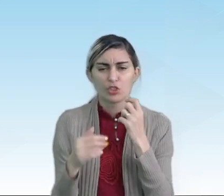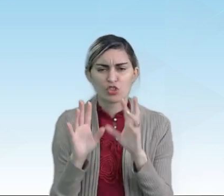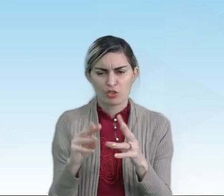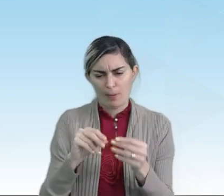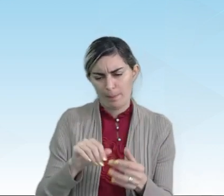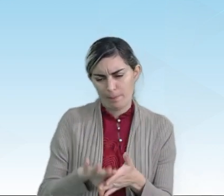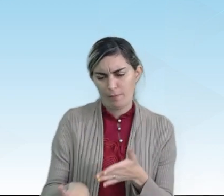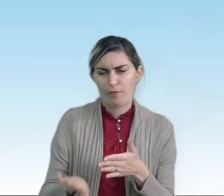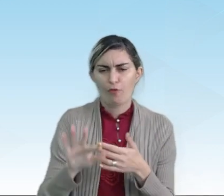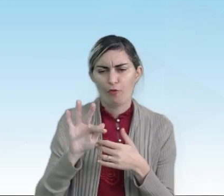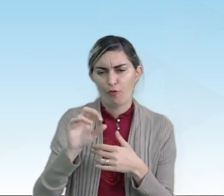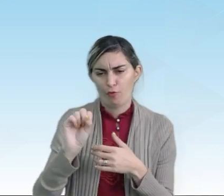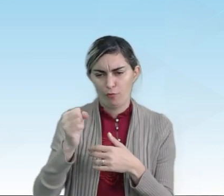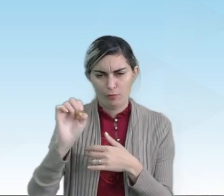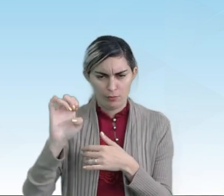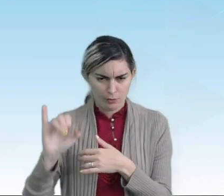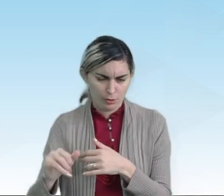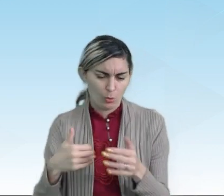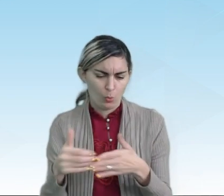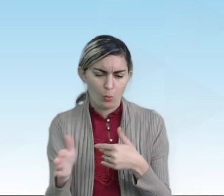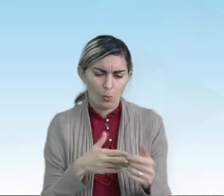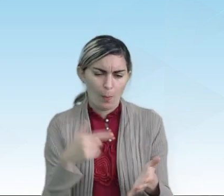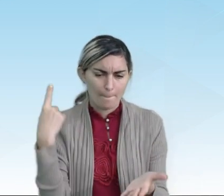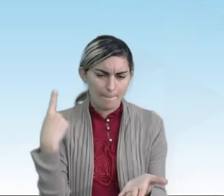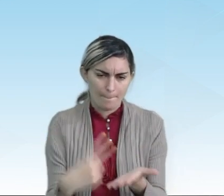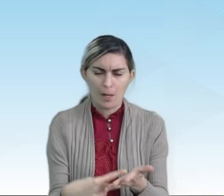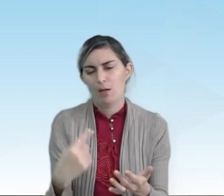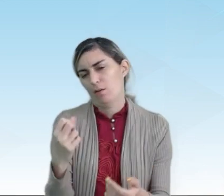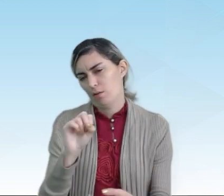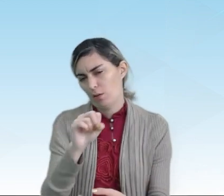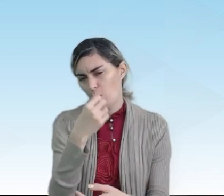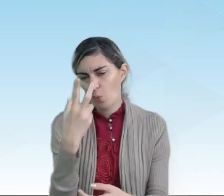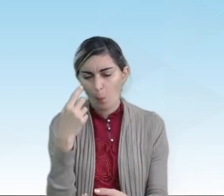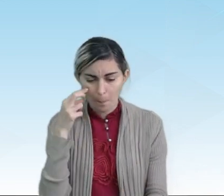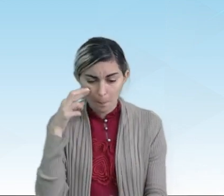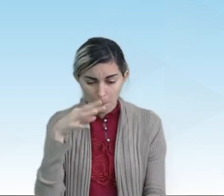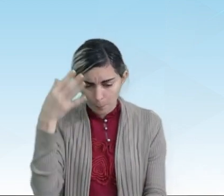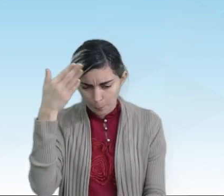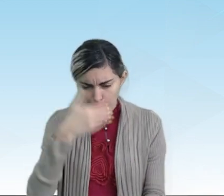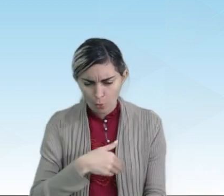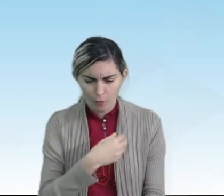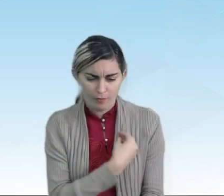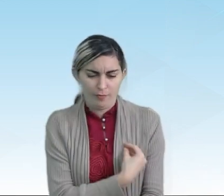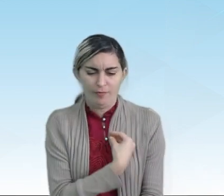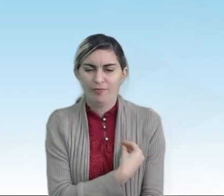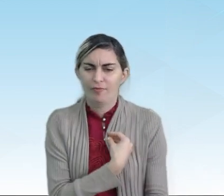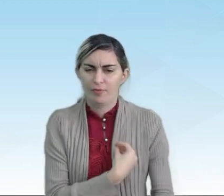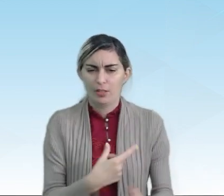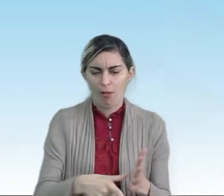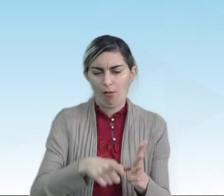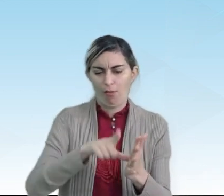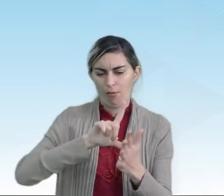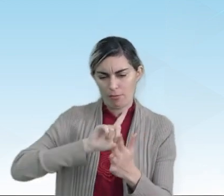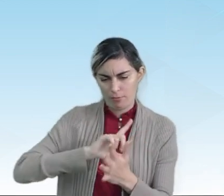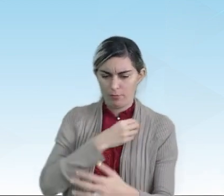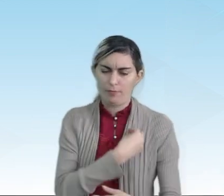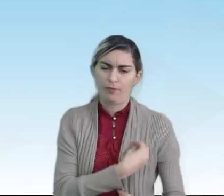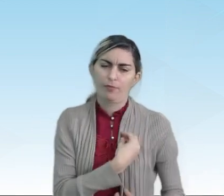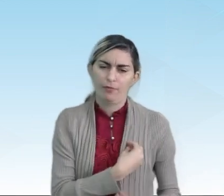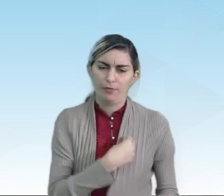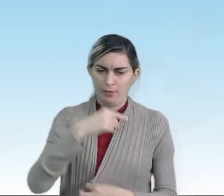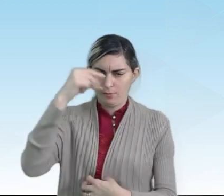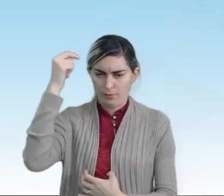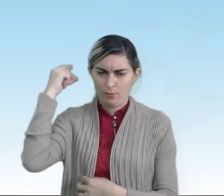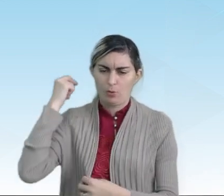vestígios fósseis são qualquer marca ou evidência de seres vivos anteriormente viventes,